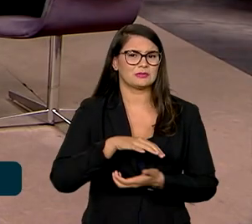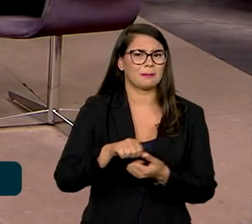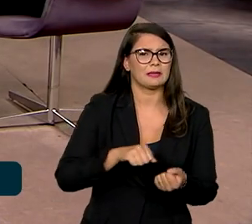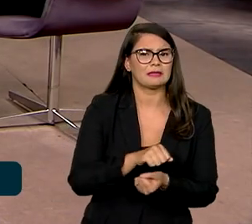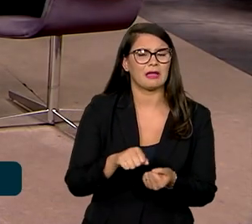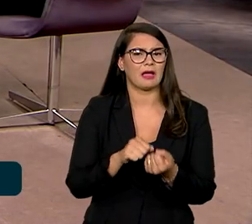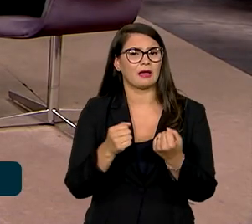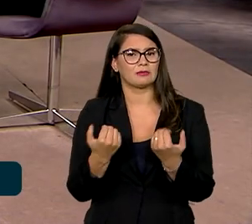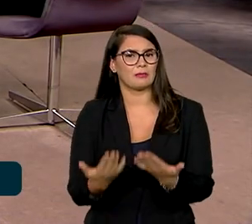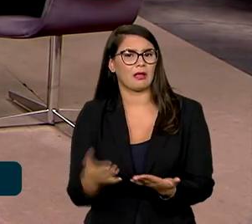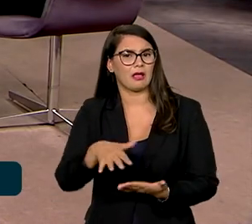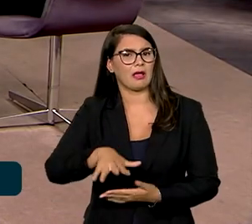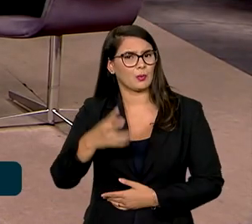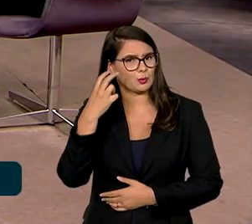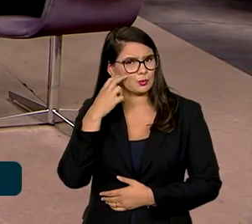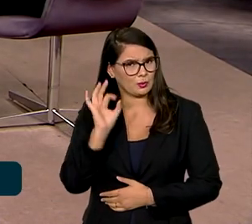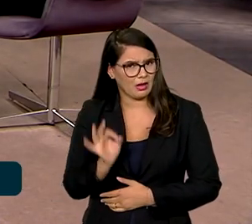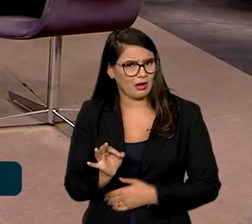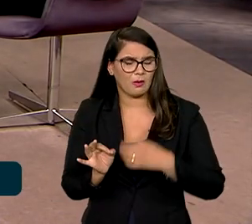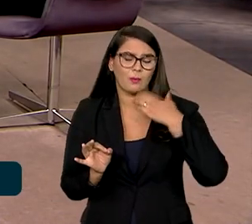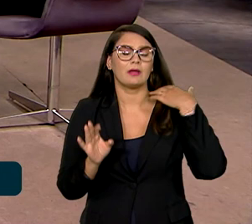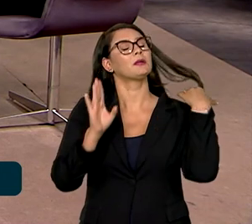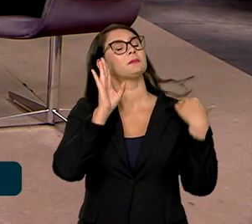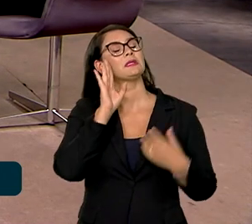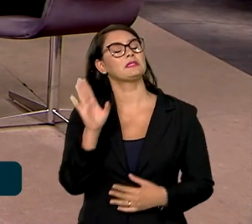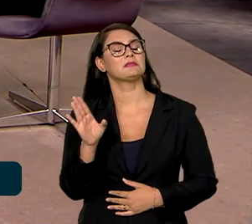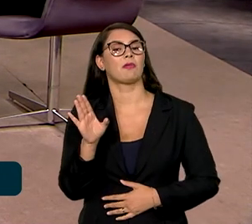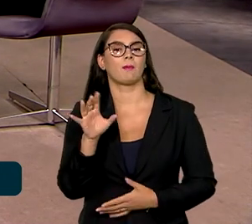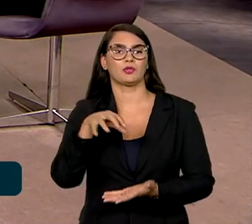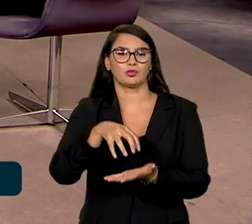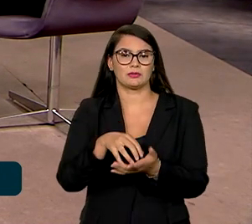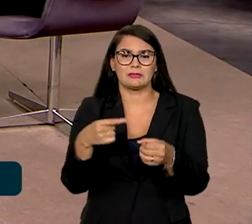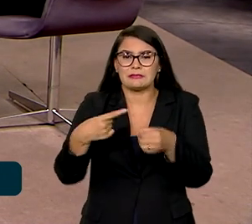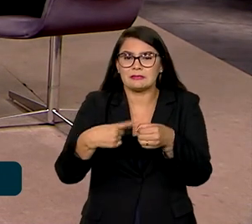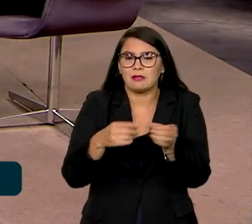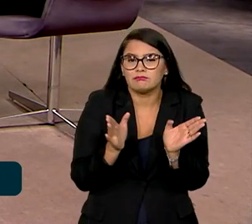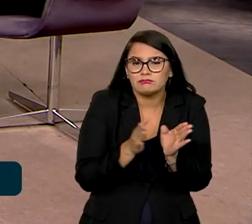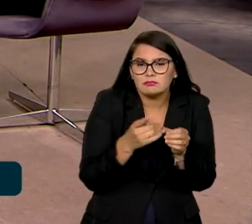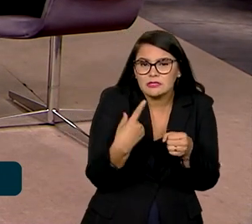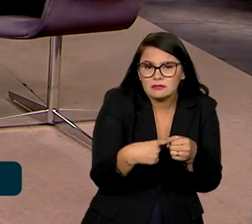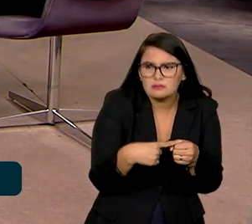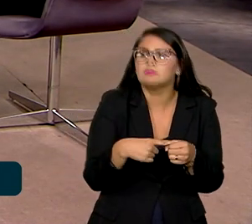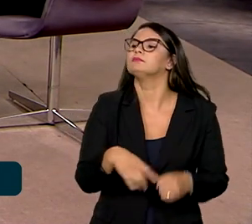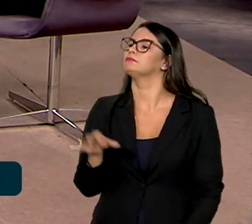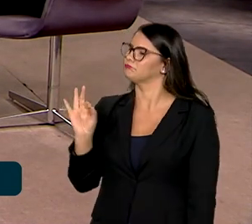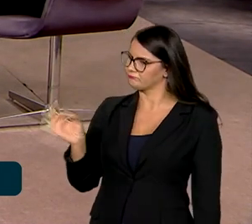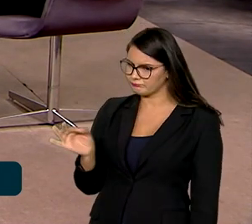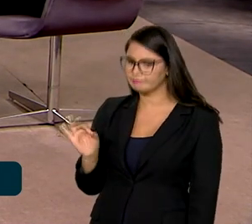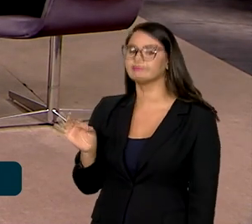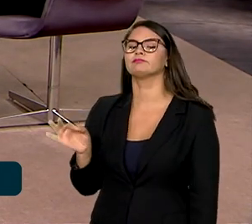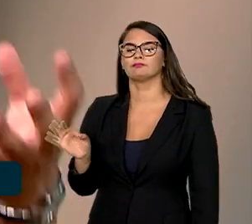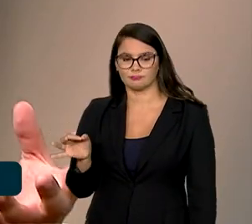iniciativas do setor cultural, principalmente nos centros menores, nas cidades pequenas? Sem dúvida. A gente